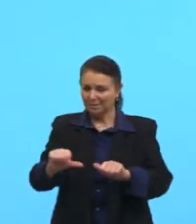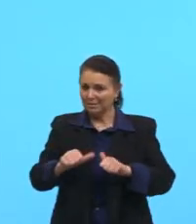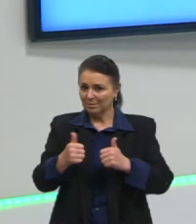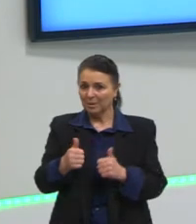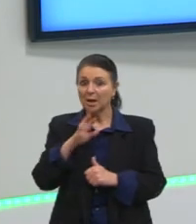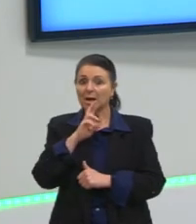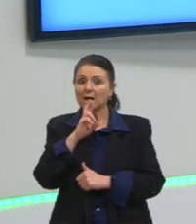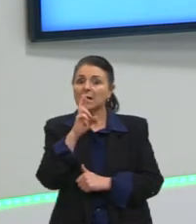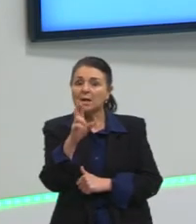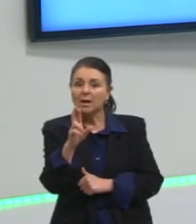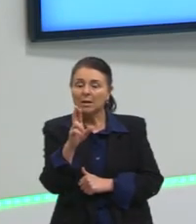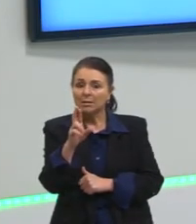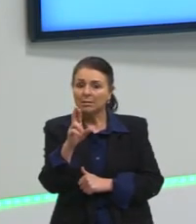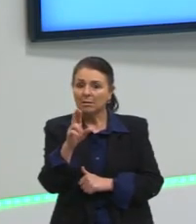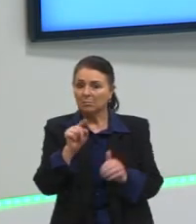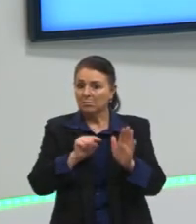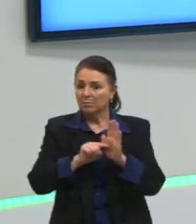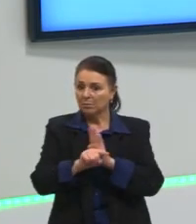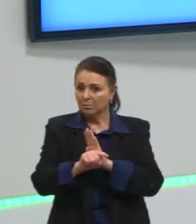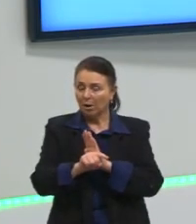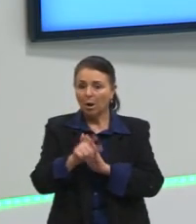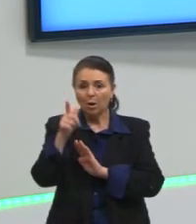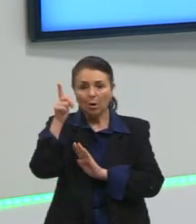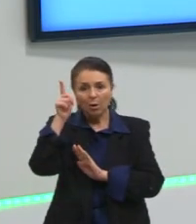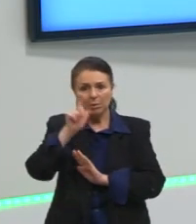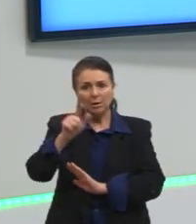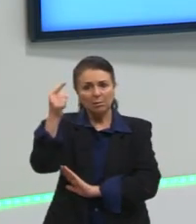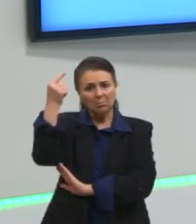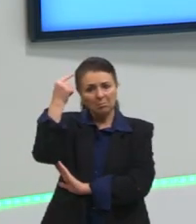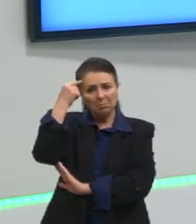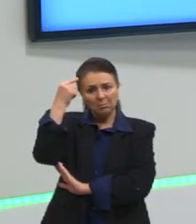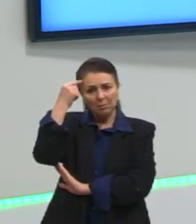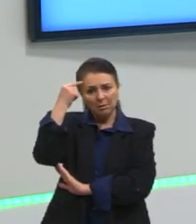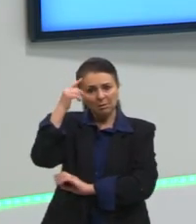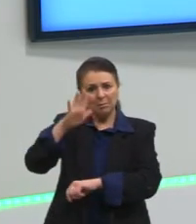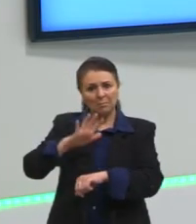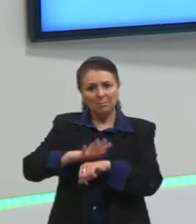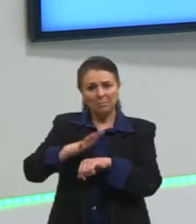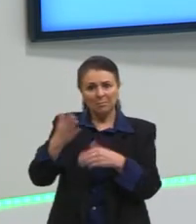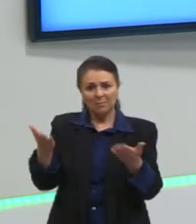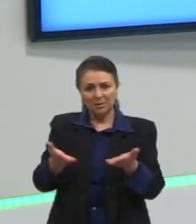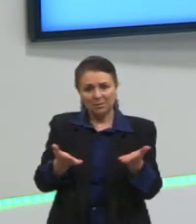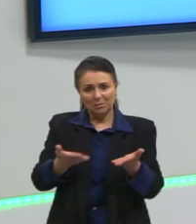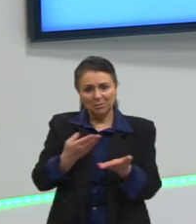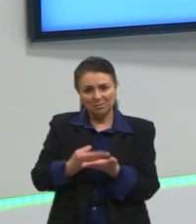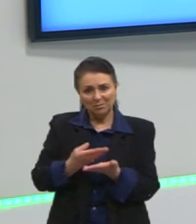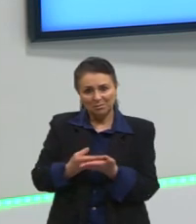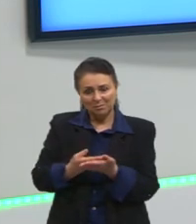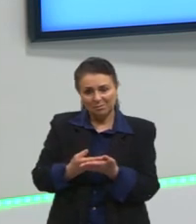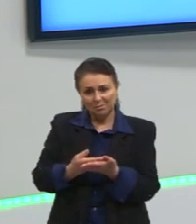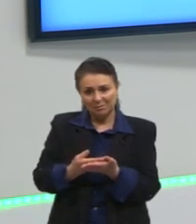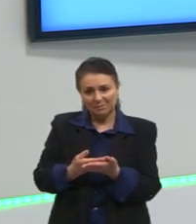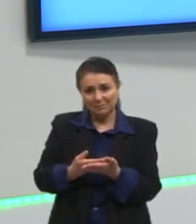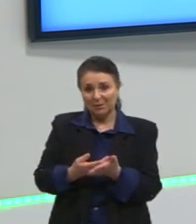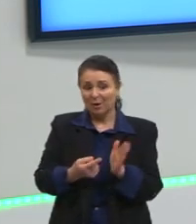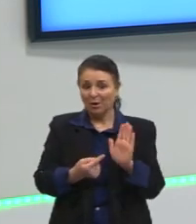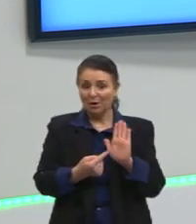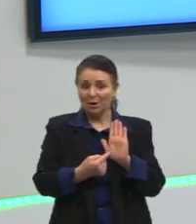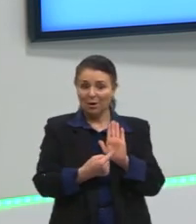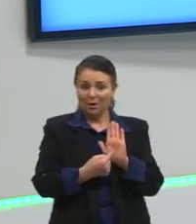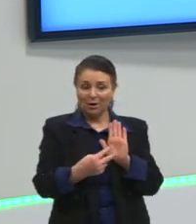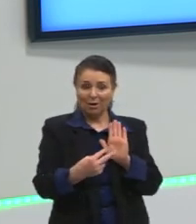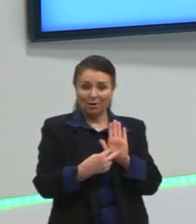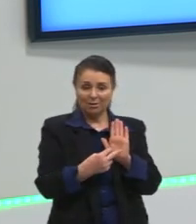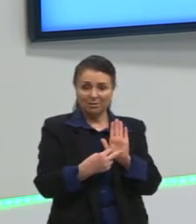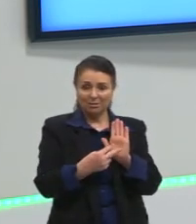respondida a pergunta, a gente consegue até pensar em uma coisinha a mais na aula de hoje. Aqui eu trago para vocês, então, qual é a